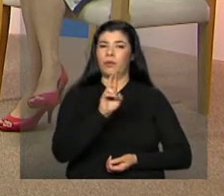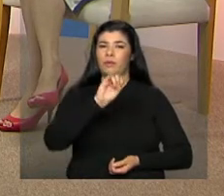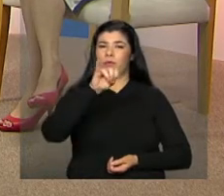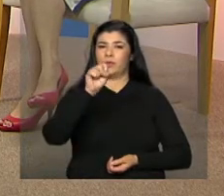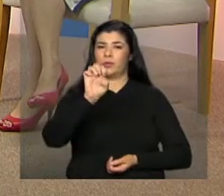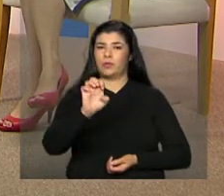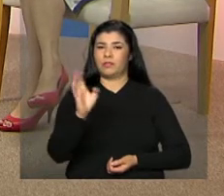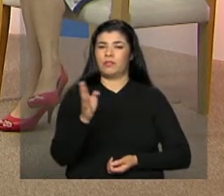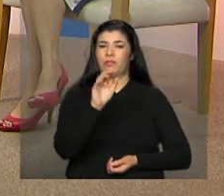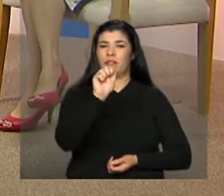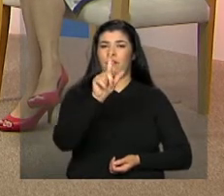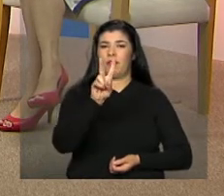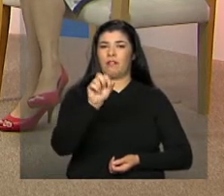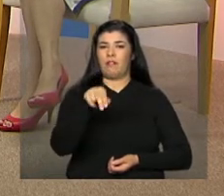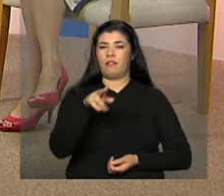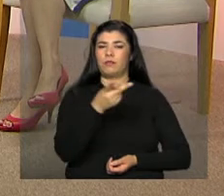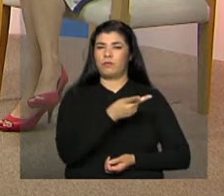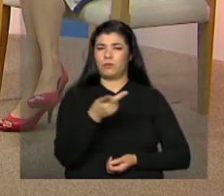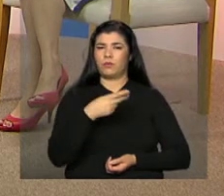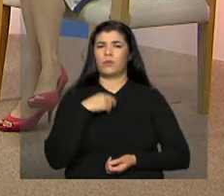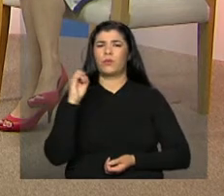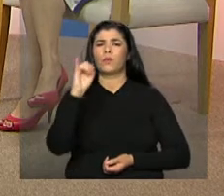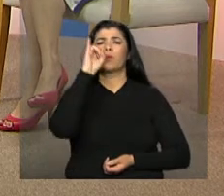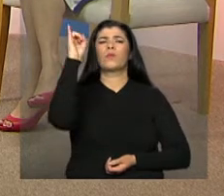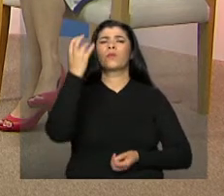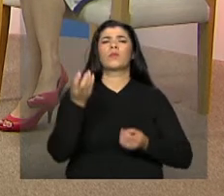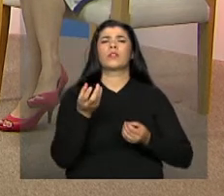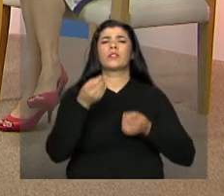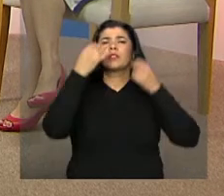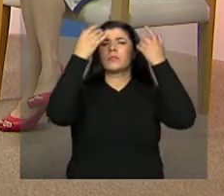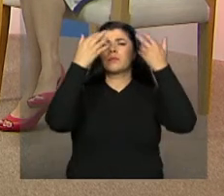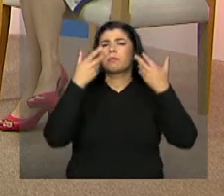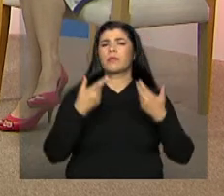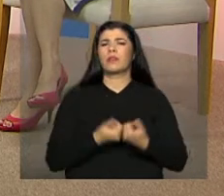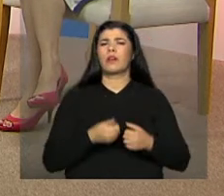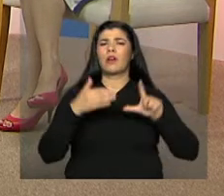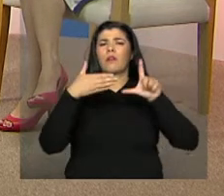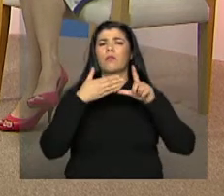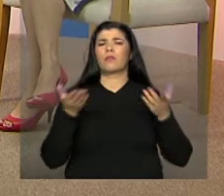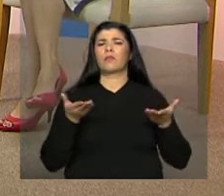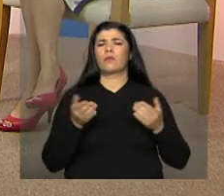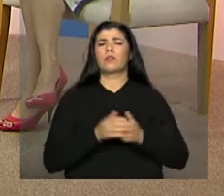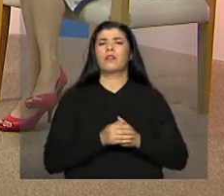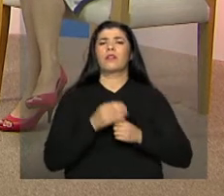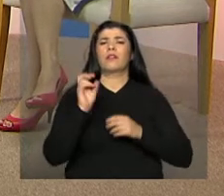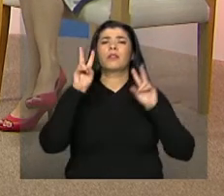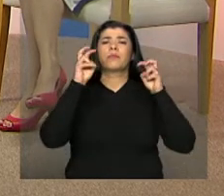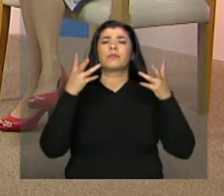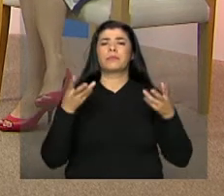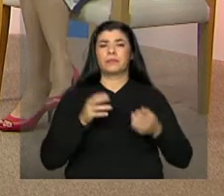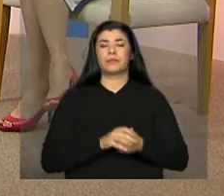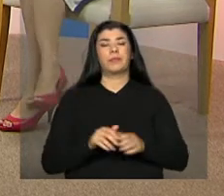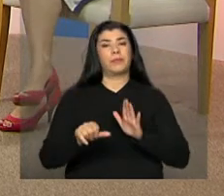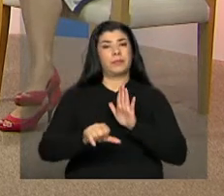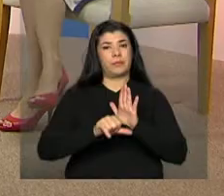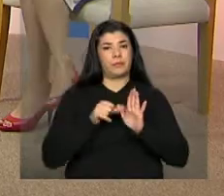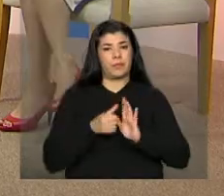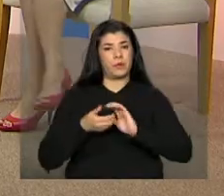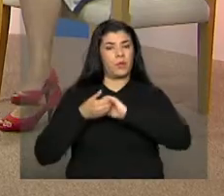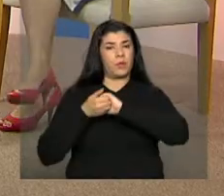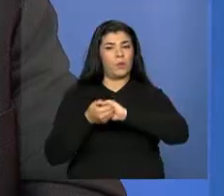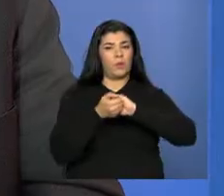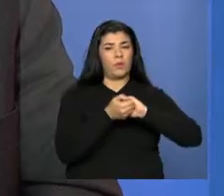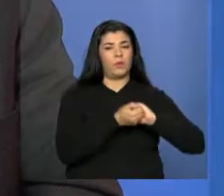tudo, qual que é a relevância de falar sobre esse assunto nesta teleconferência? Bom, primeiro eu quero cumprimentar todos os gestores,